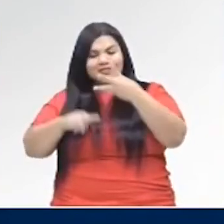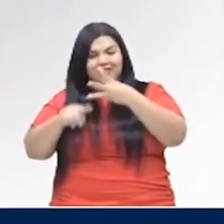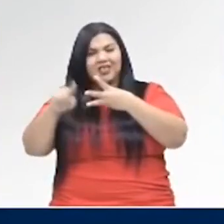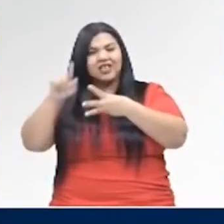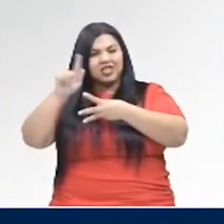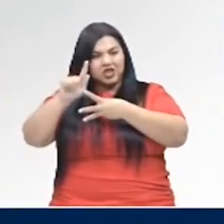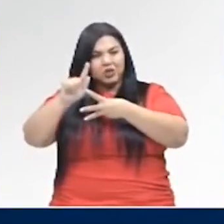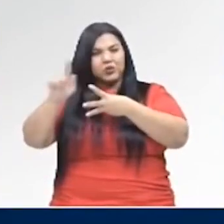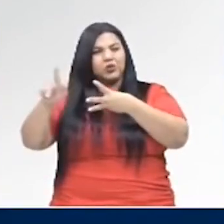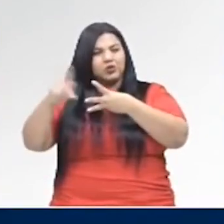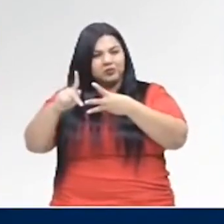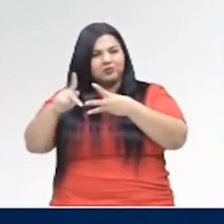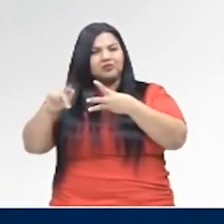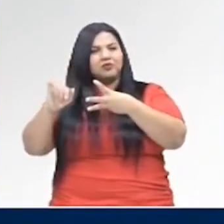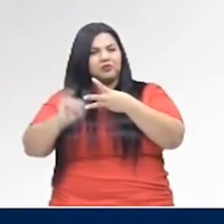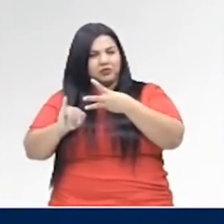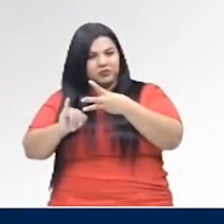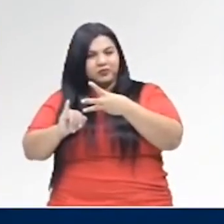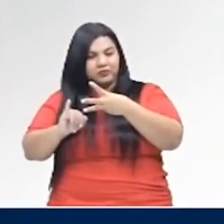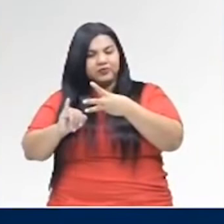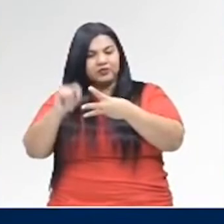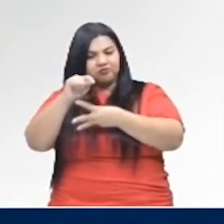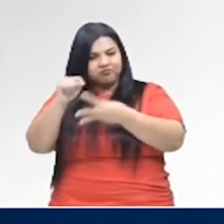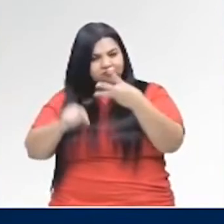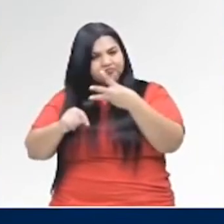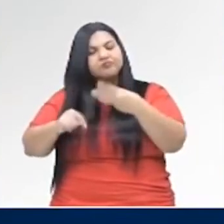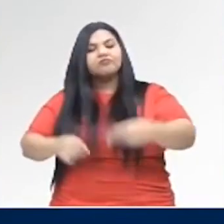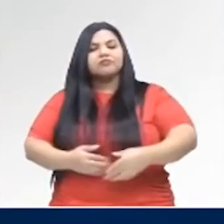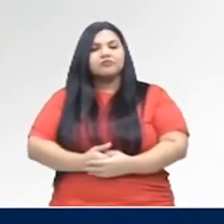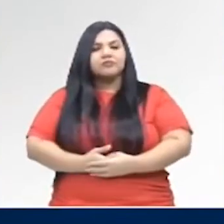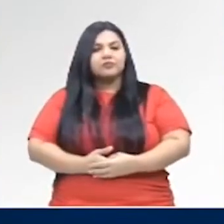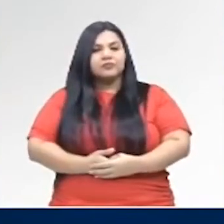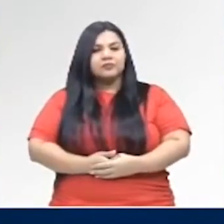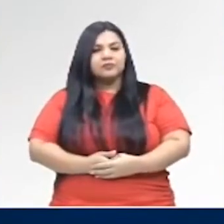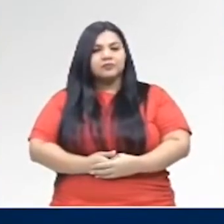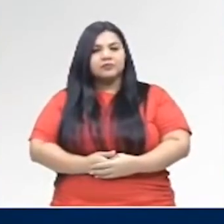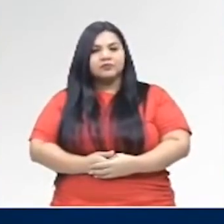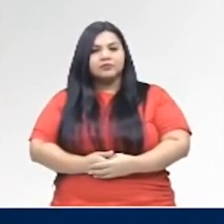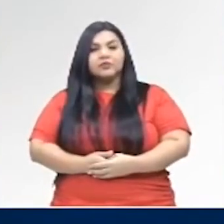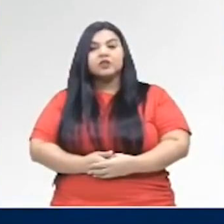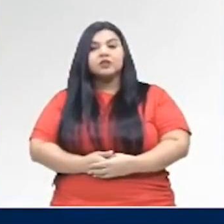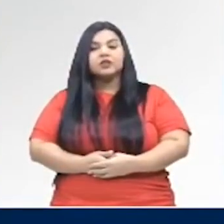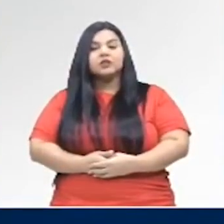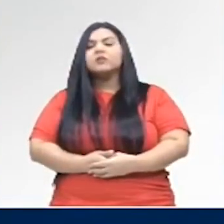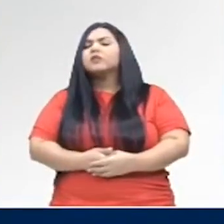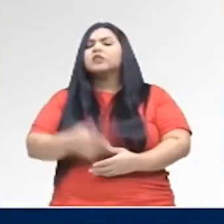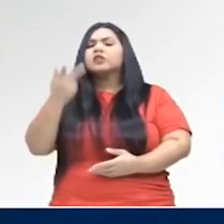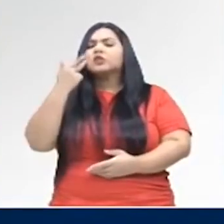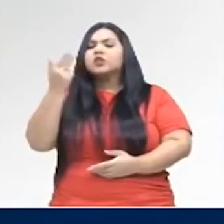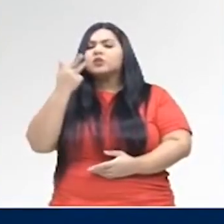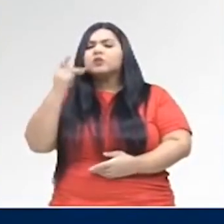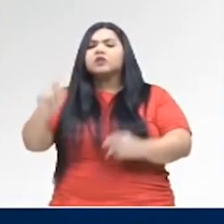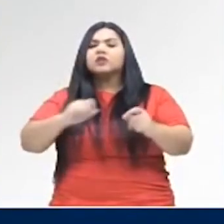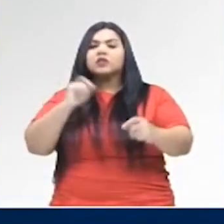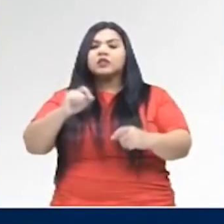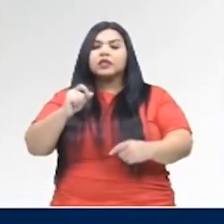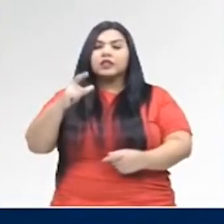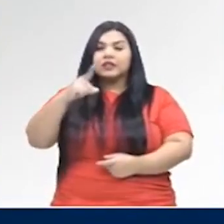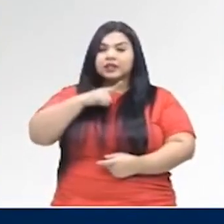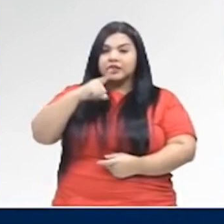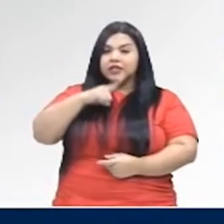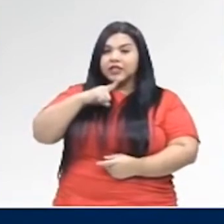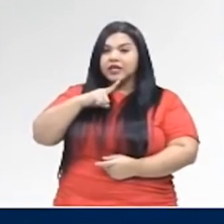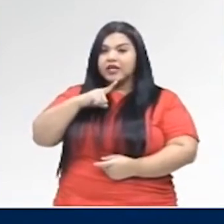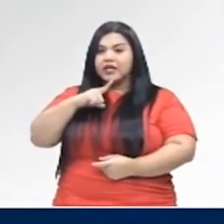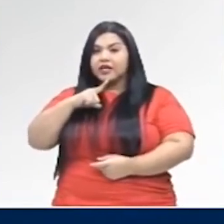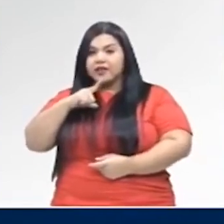quando for, como no visto, tenho visto, eu tenho aí um participio. Muito bem. Os mais comuns são ter, haver, ser e estar.